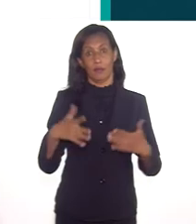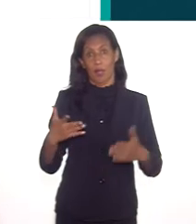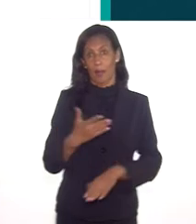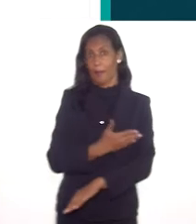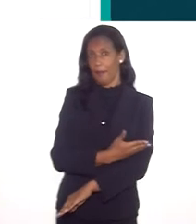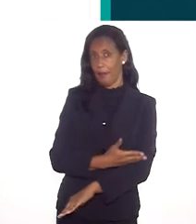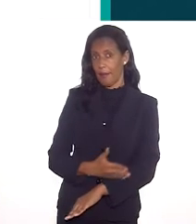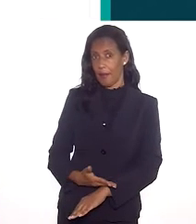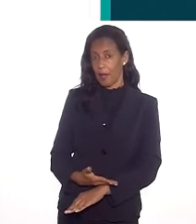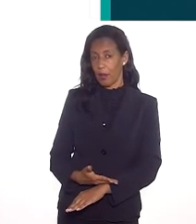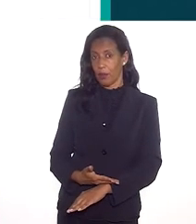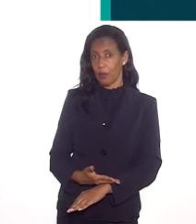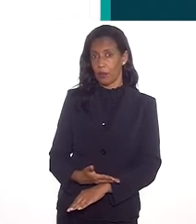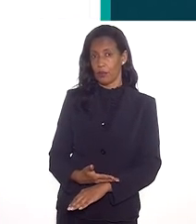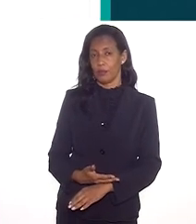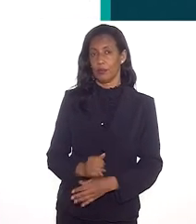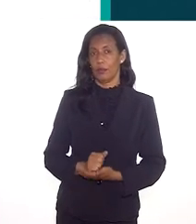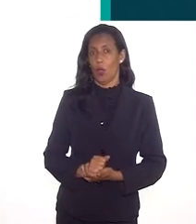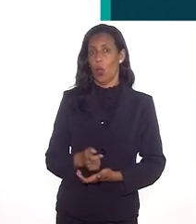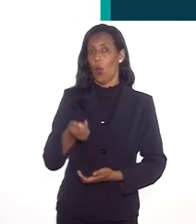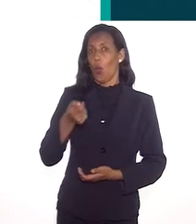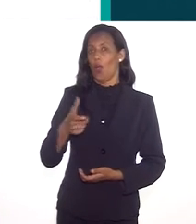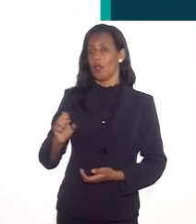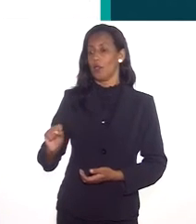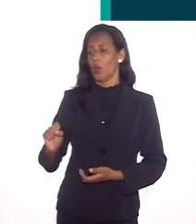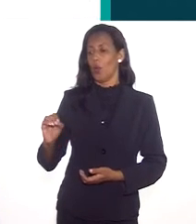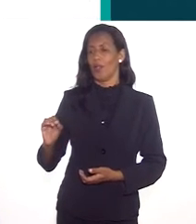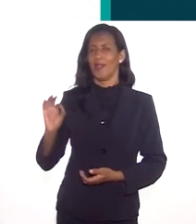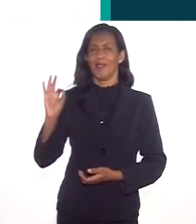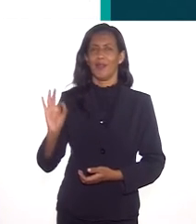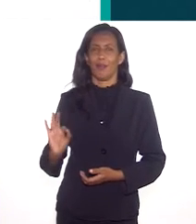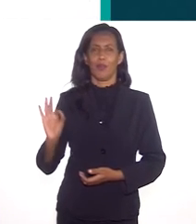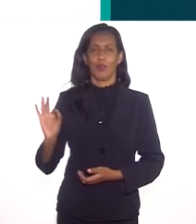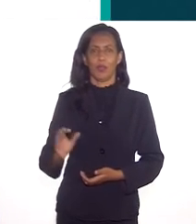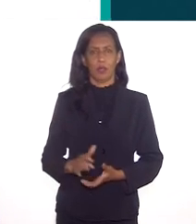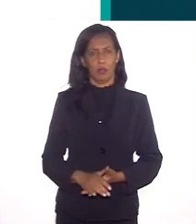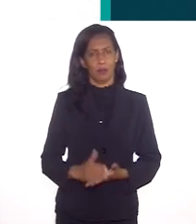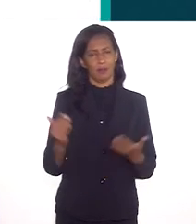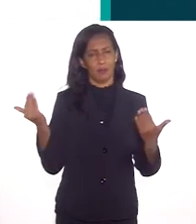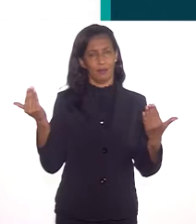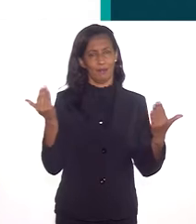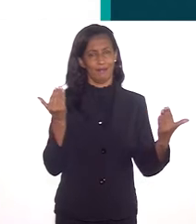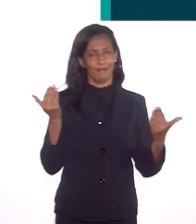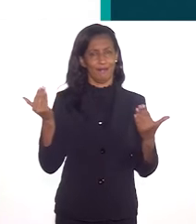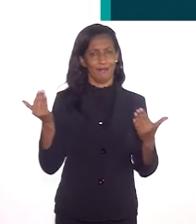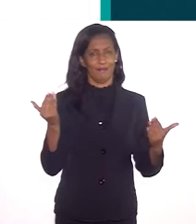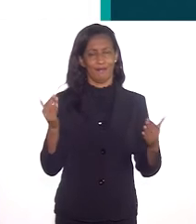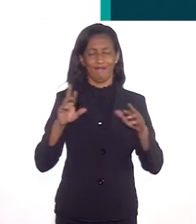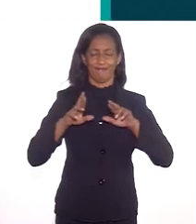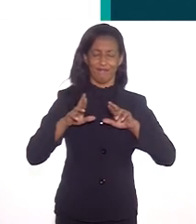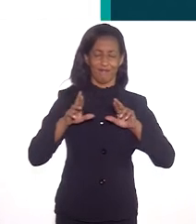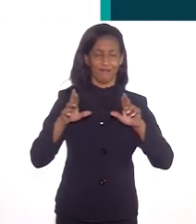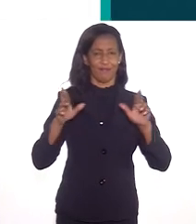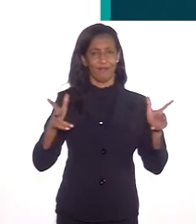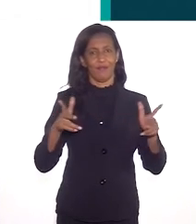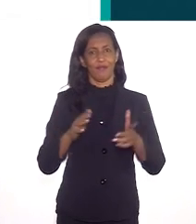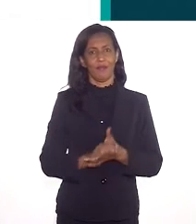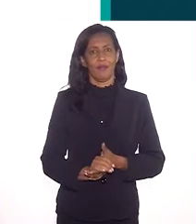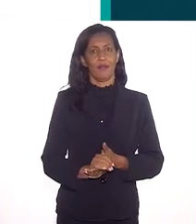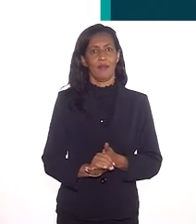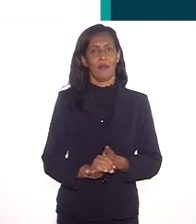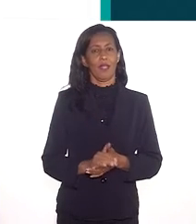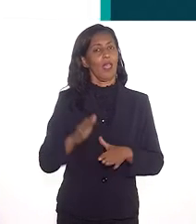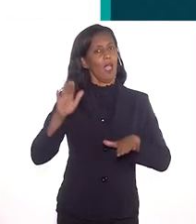enquanto para a população branca chega a quase 80%. Então, isso reflete essas